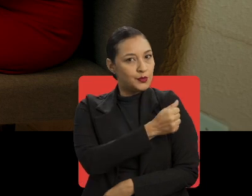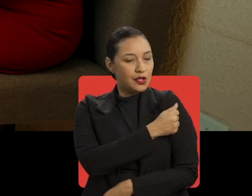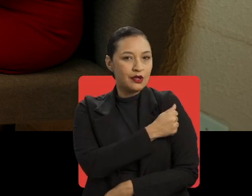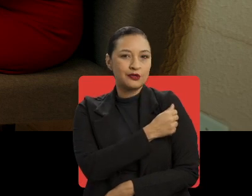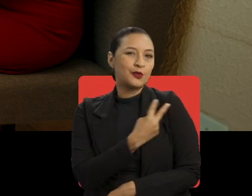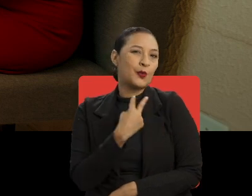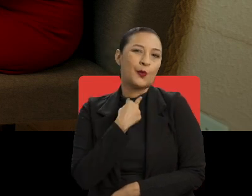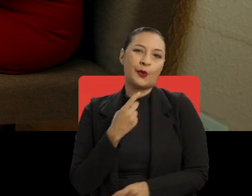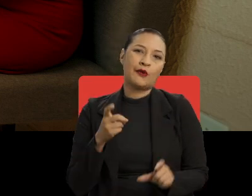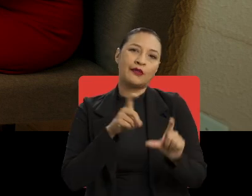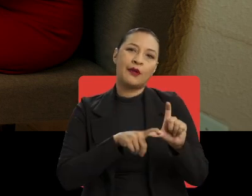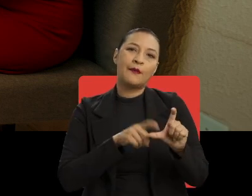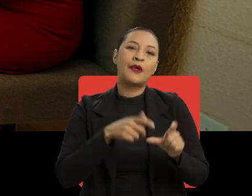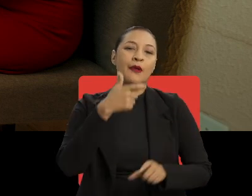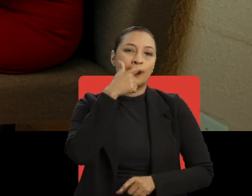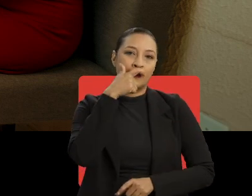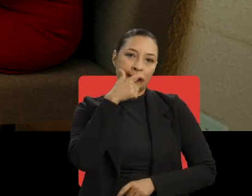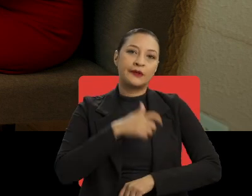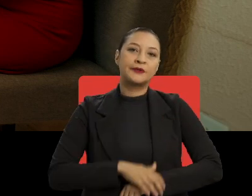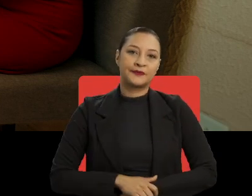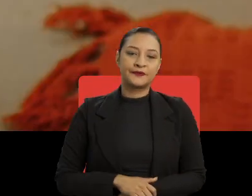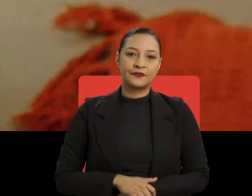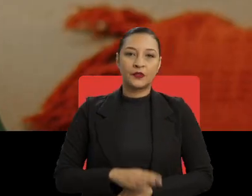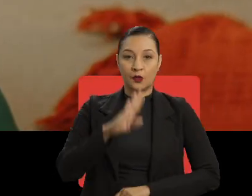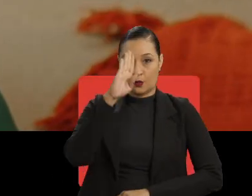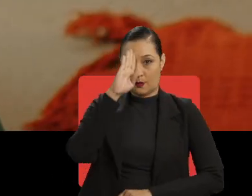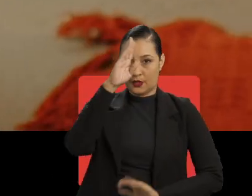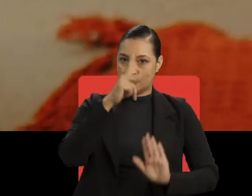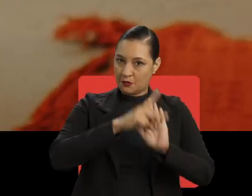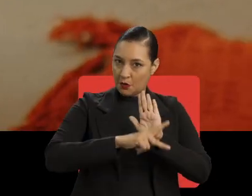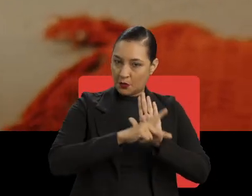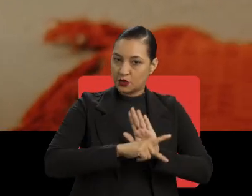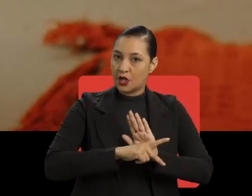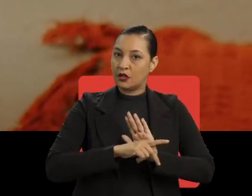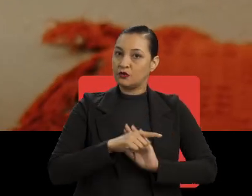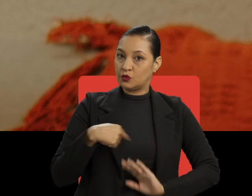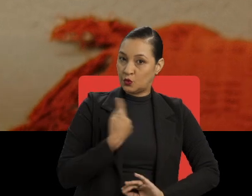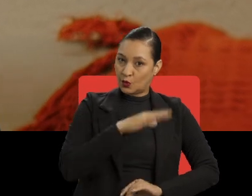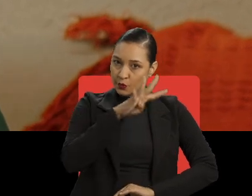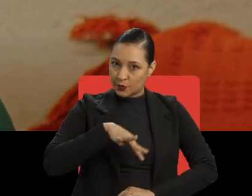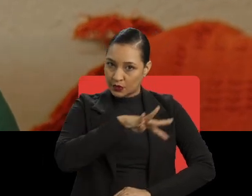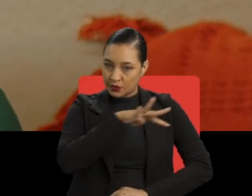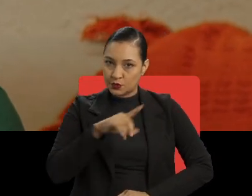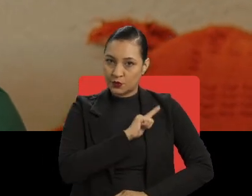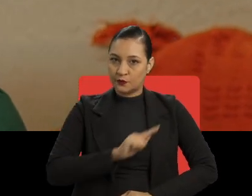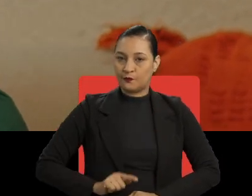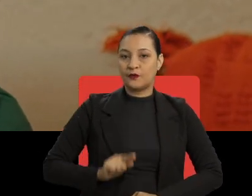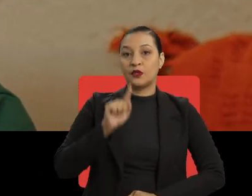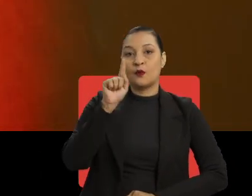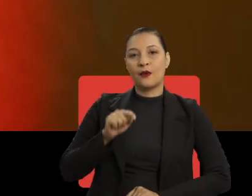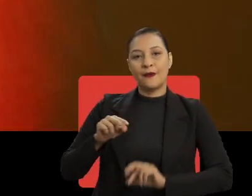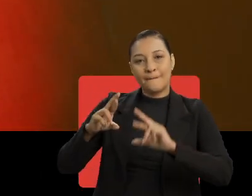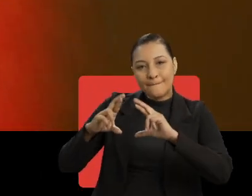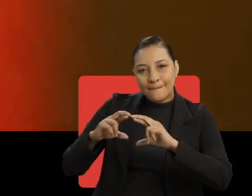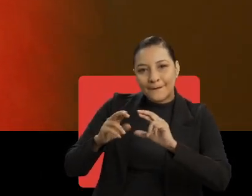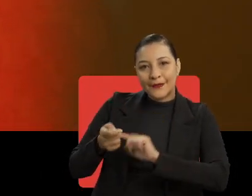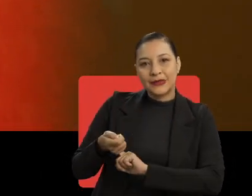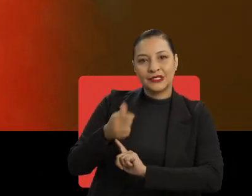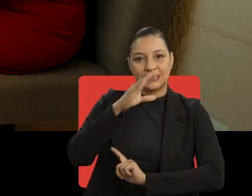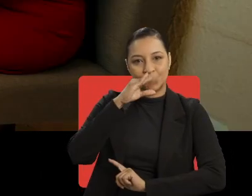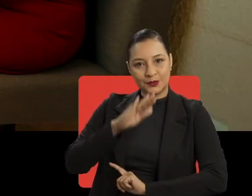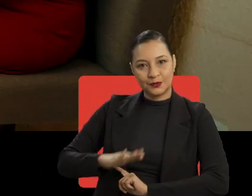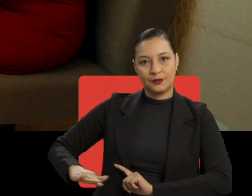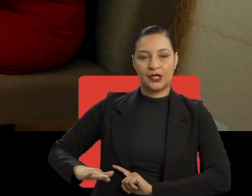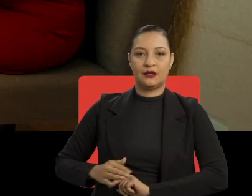mim, que sou estudante, não estou podendo depender muito dos meus pais, né? O principal programa do nosso programa de governo, ele chama Pézinho de Meia.